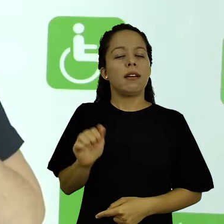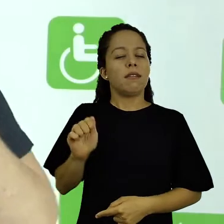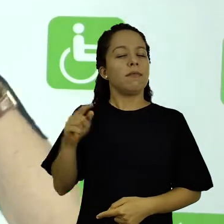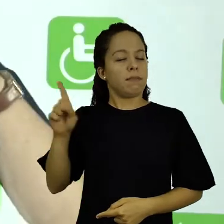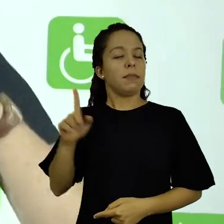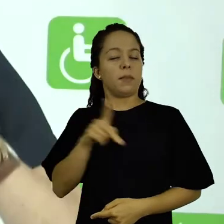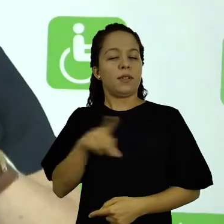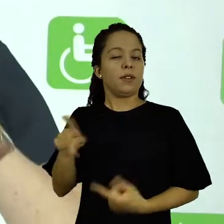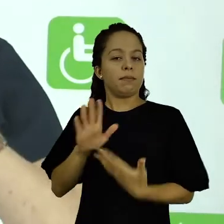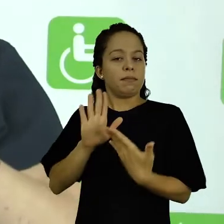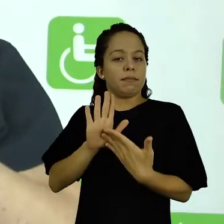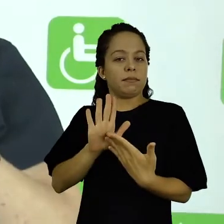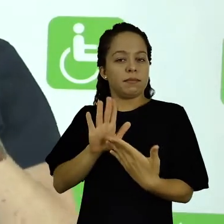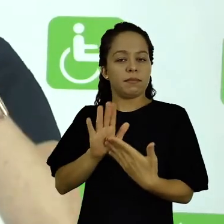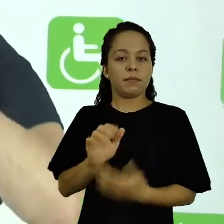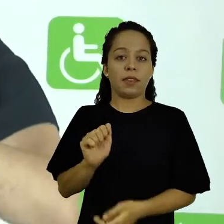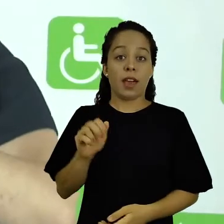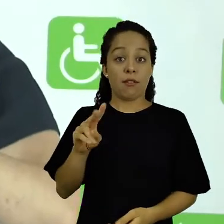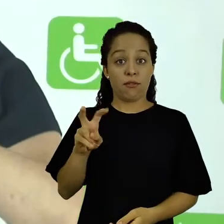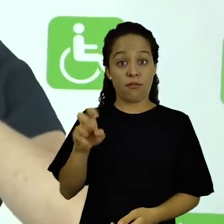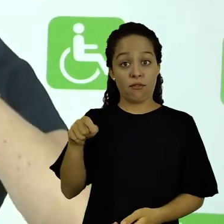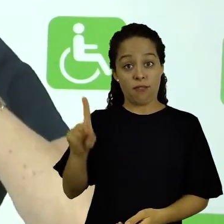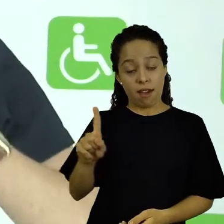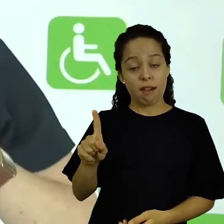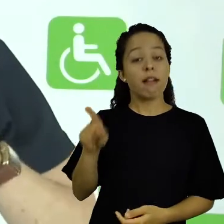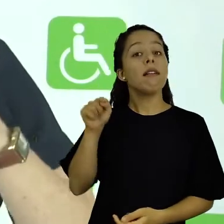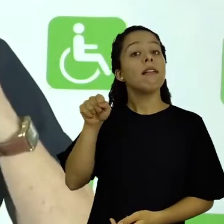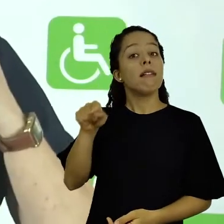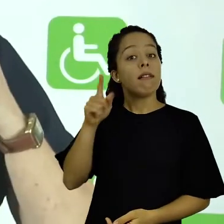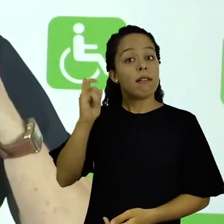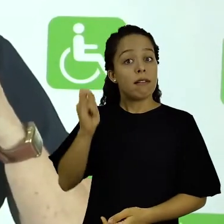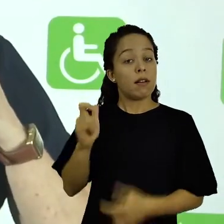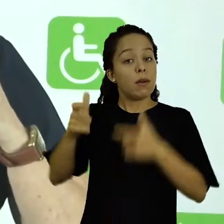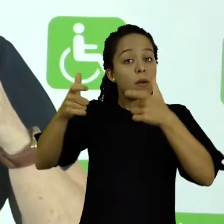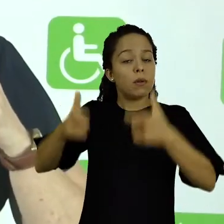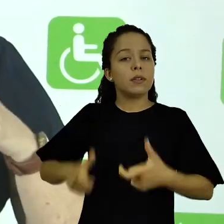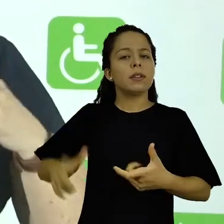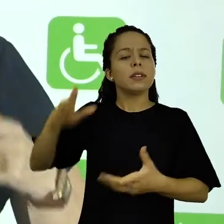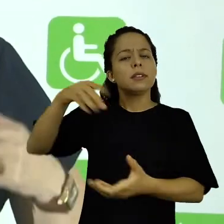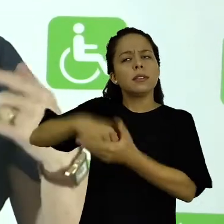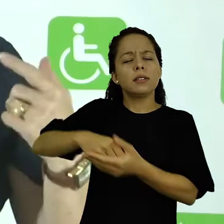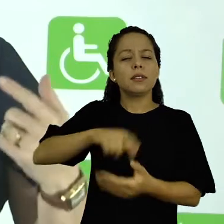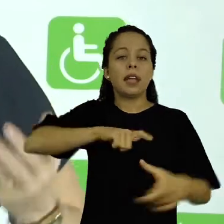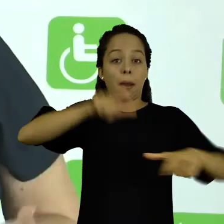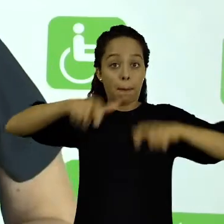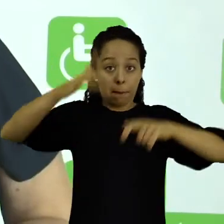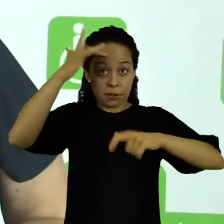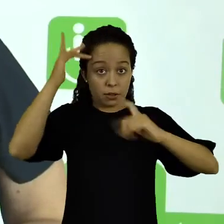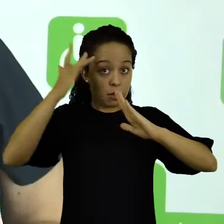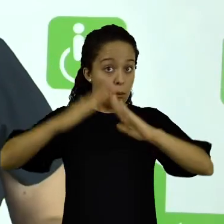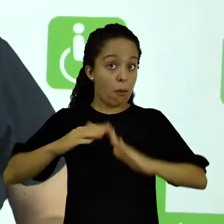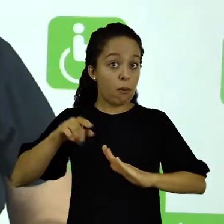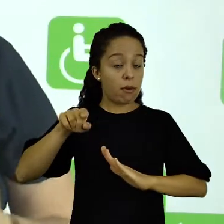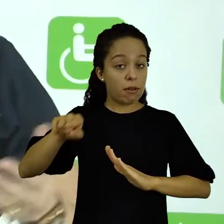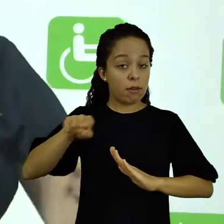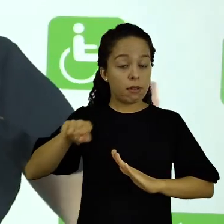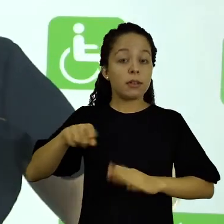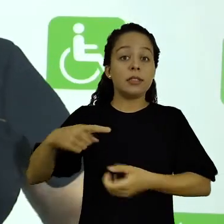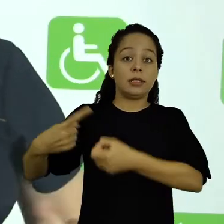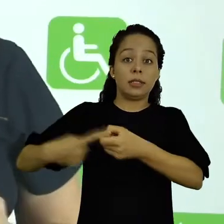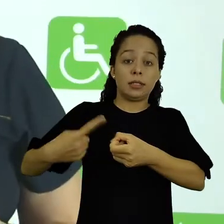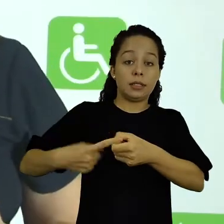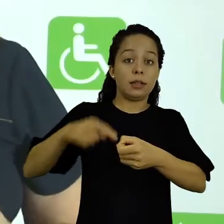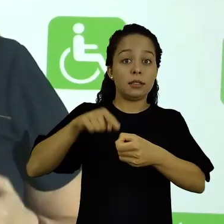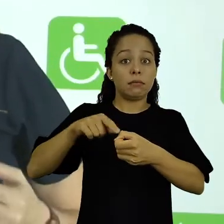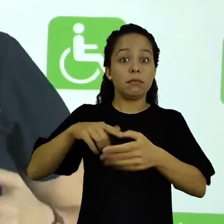dos moradores de uma cidade, Javé, que se vêem diante da seguinte situação, a cidade